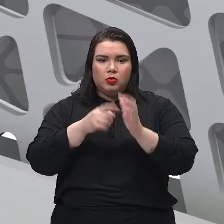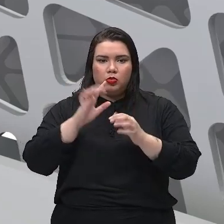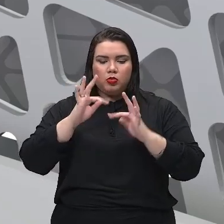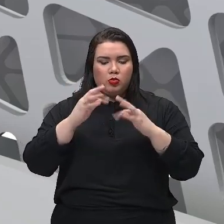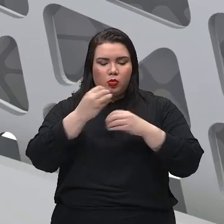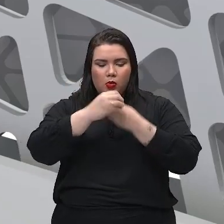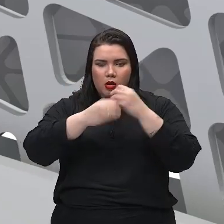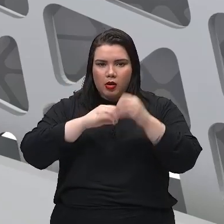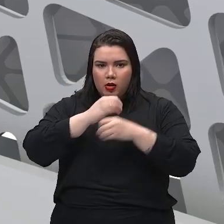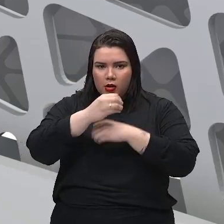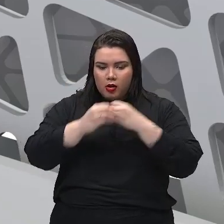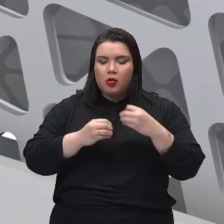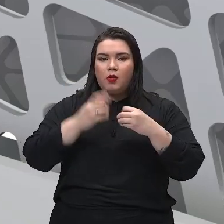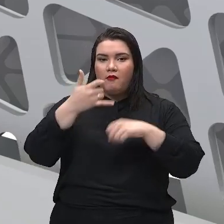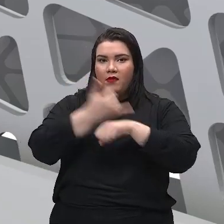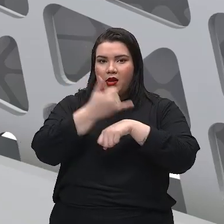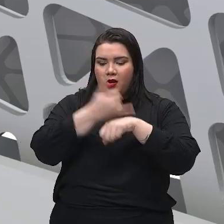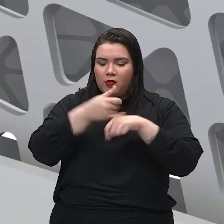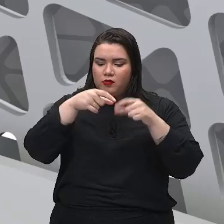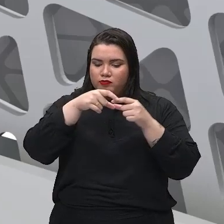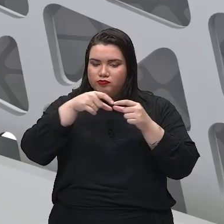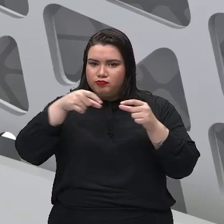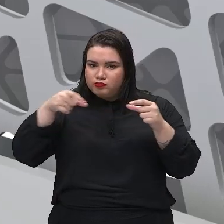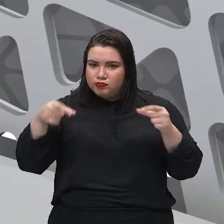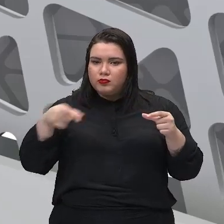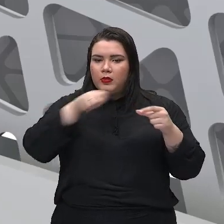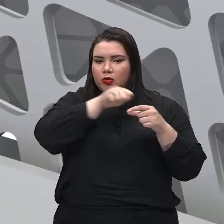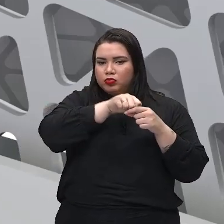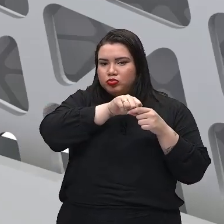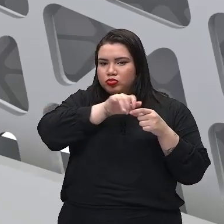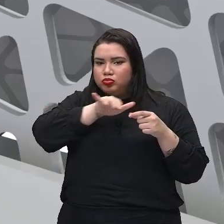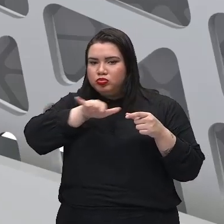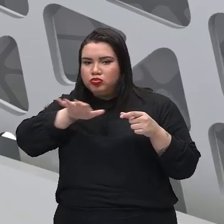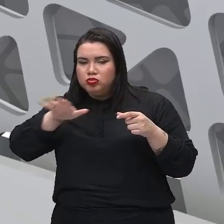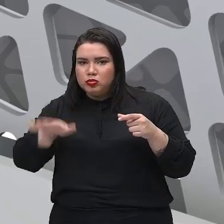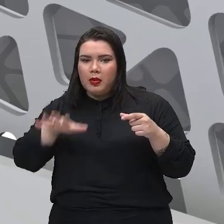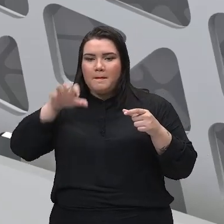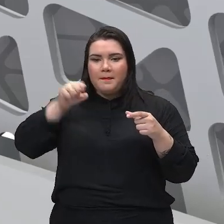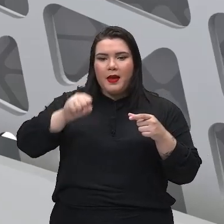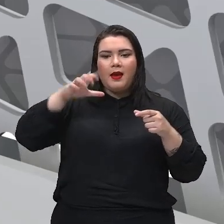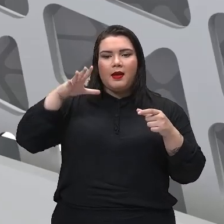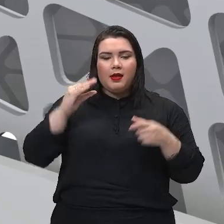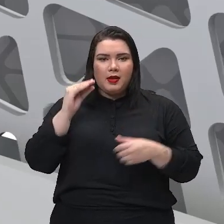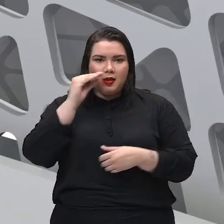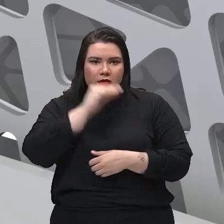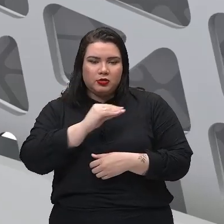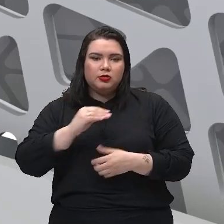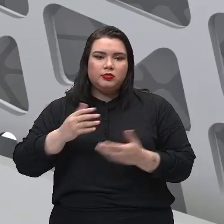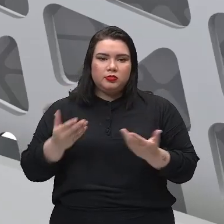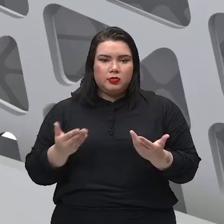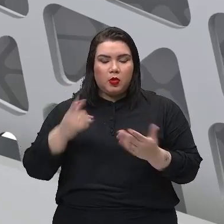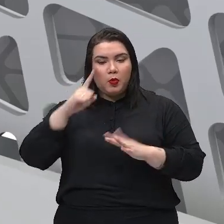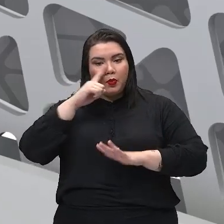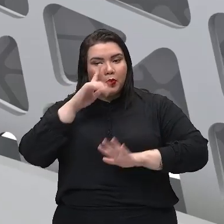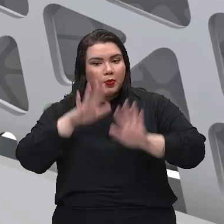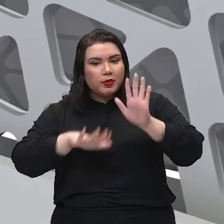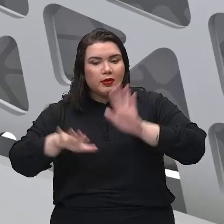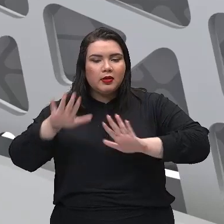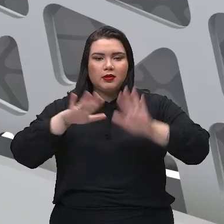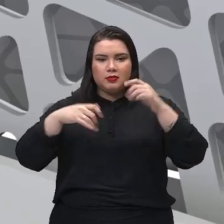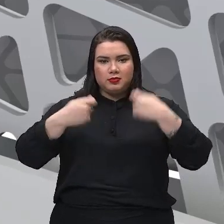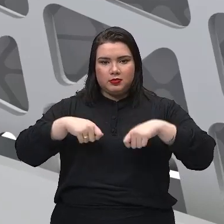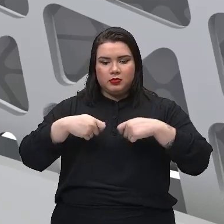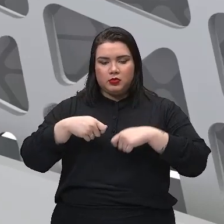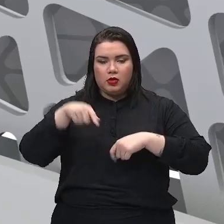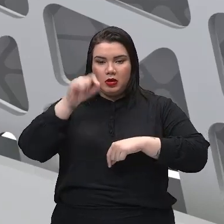toda a barra, todo o metal se aqueceu e ele vai transferir, pode causar um acidente. Então, tomem cuidado, tudo que tiver